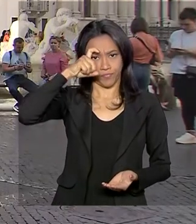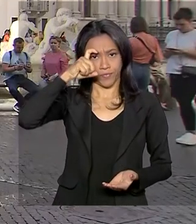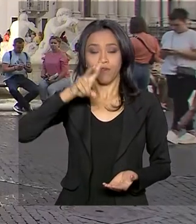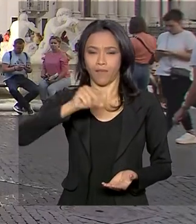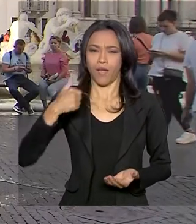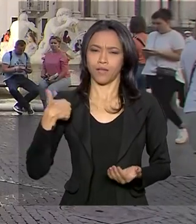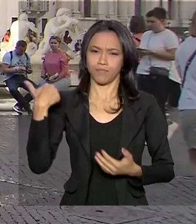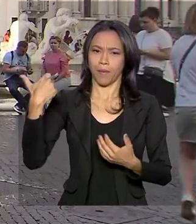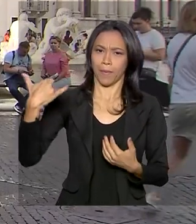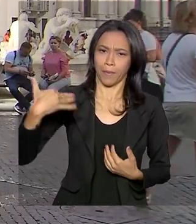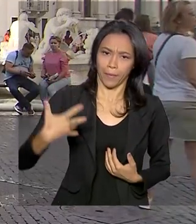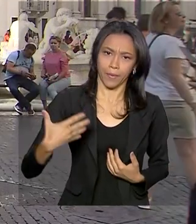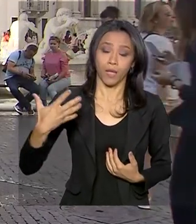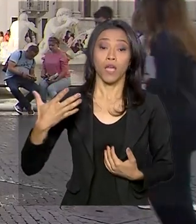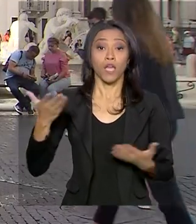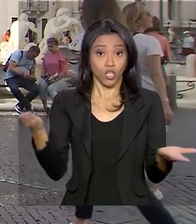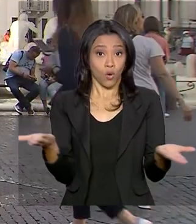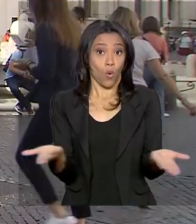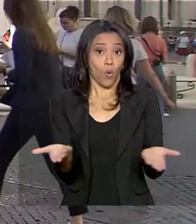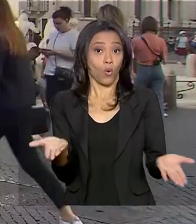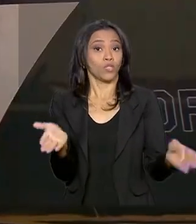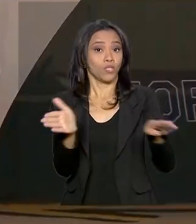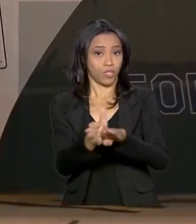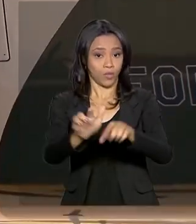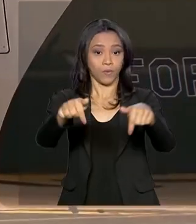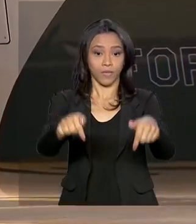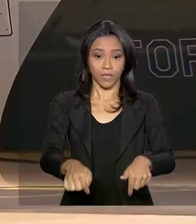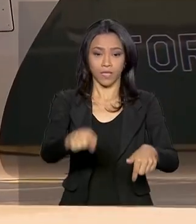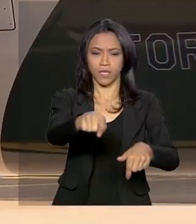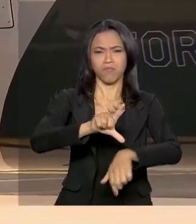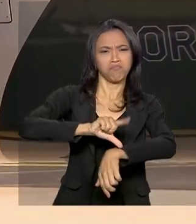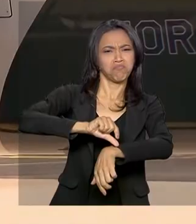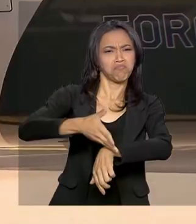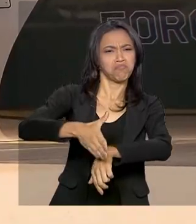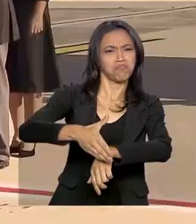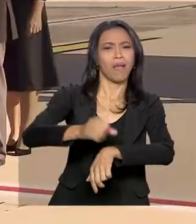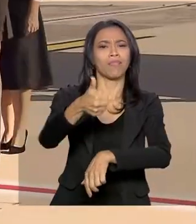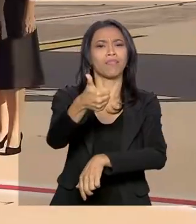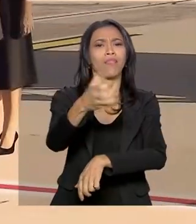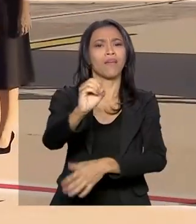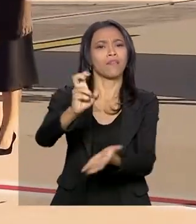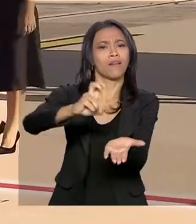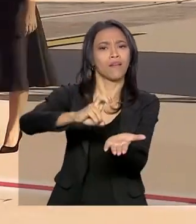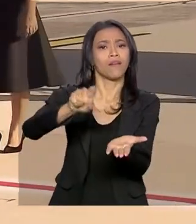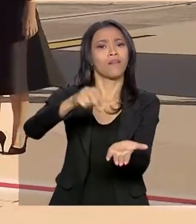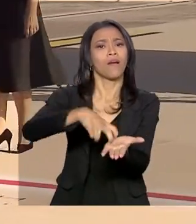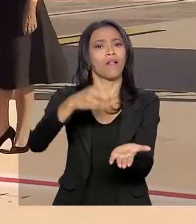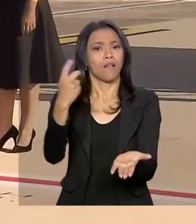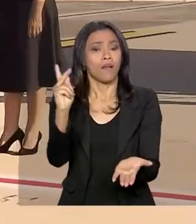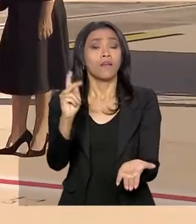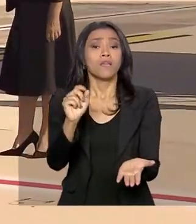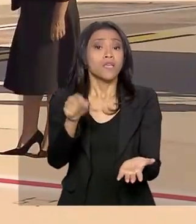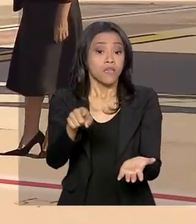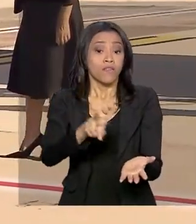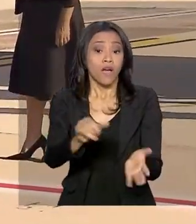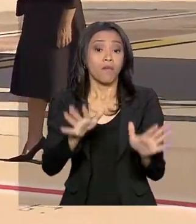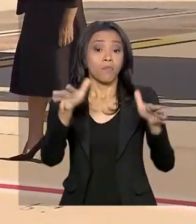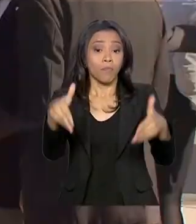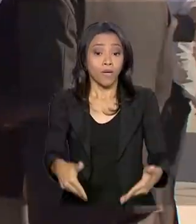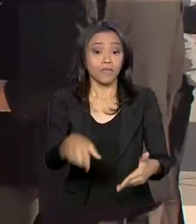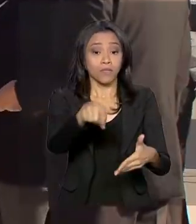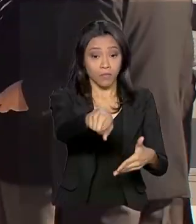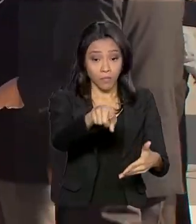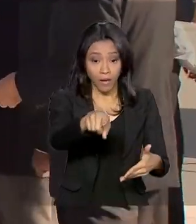Itália. Mourão chegou hoje pela manhã na capital italiana por volta das 10 horas e participa desta coletiva ao lado do